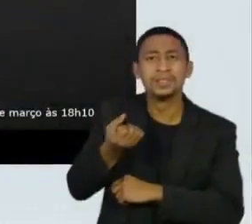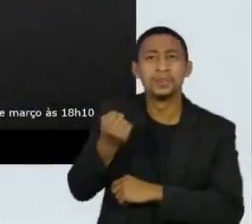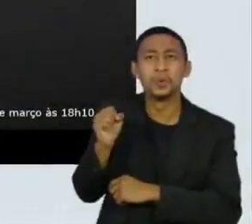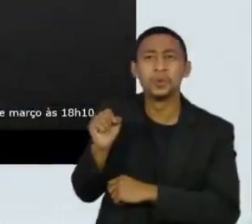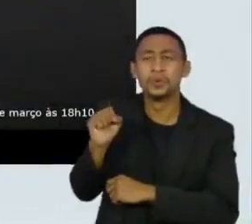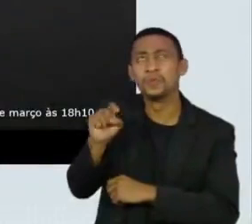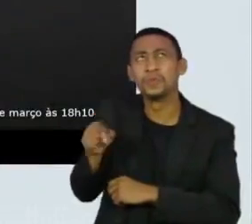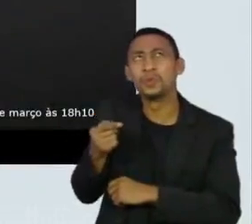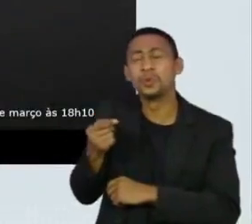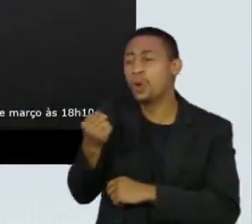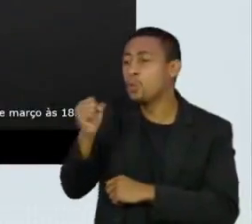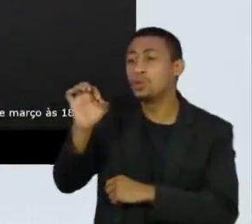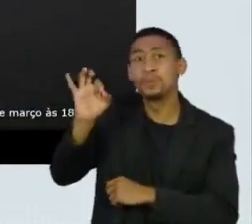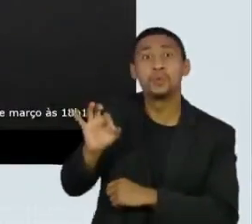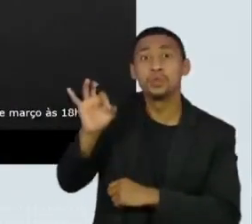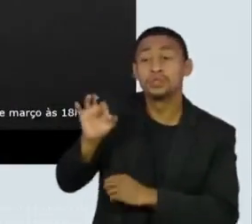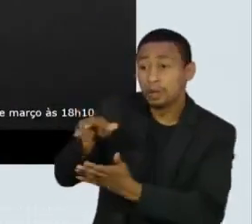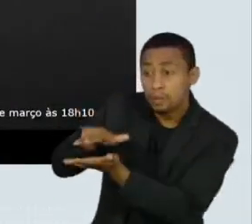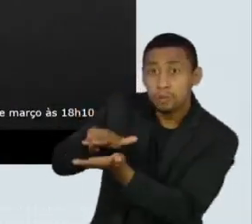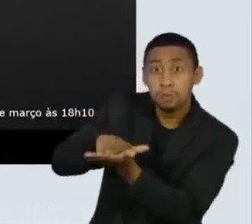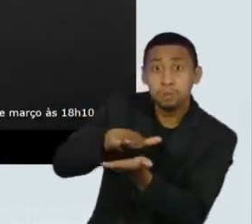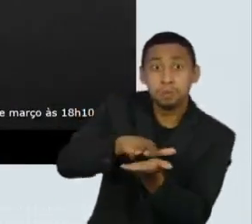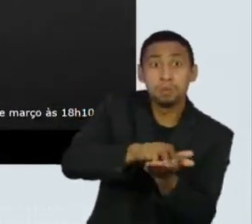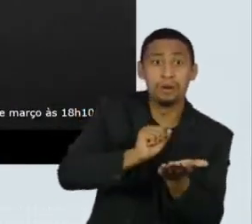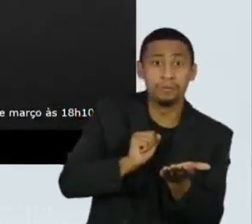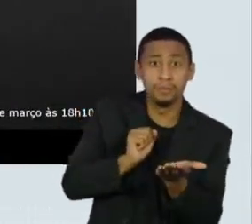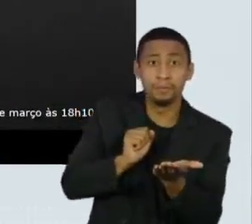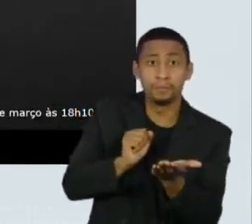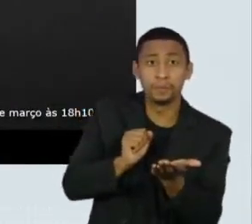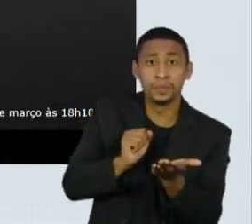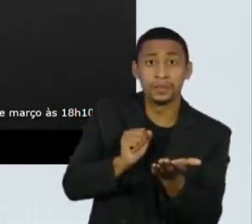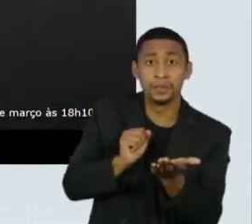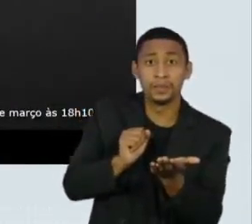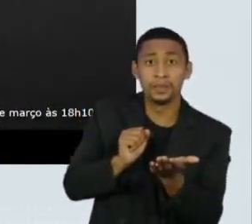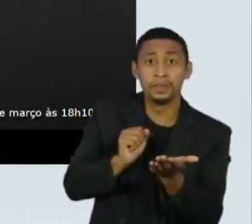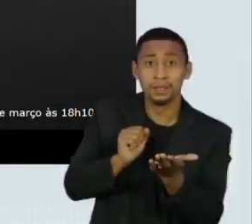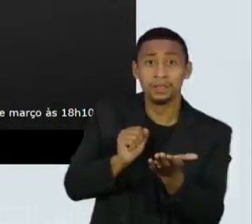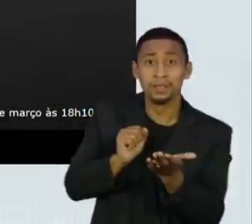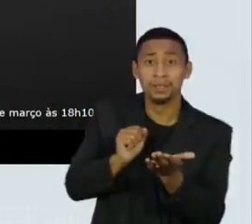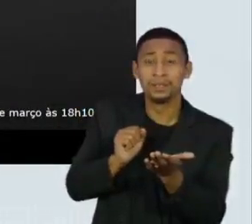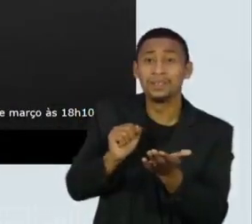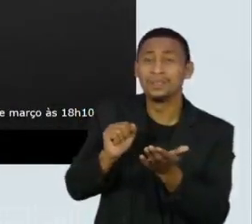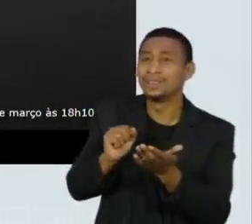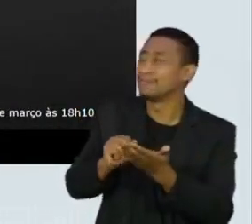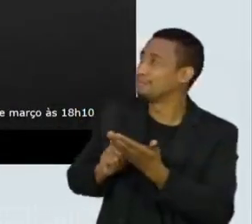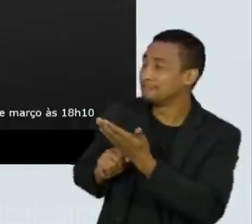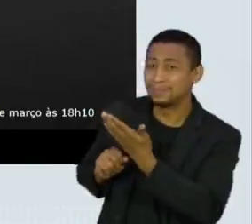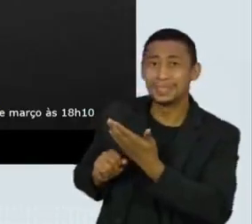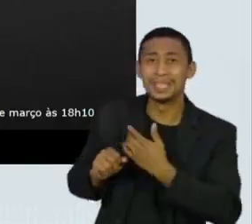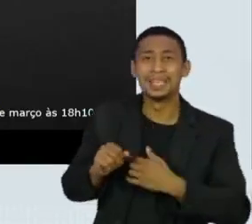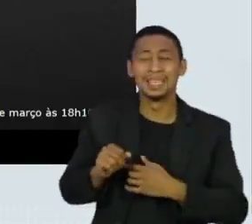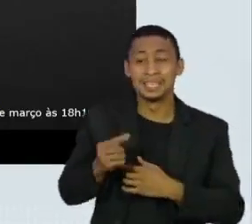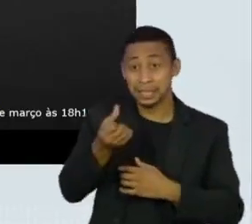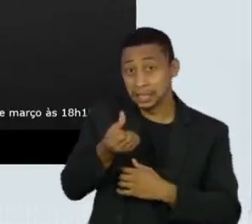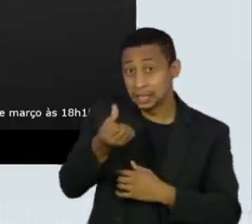,8% de ocupação e no Estado 66